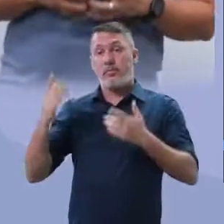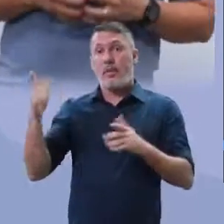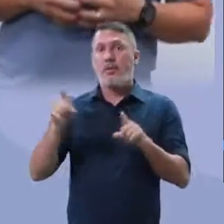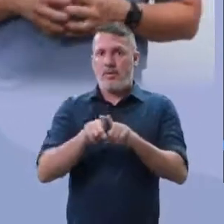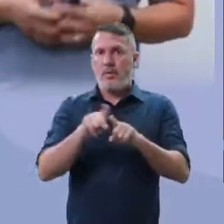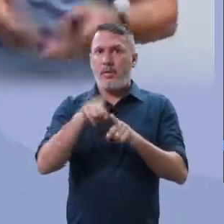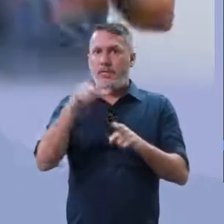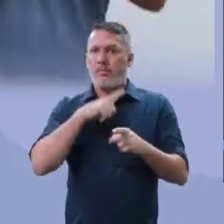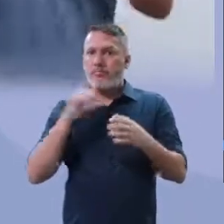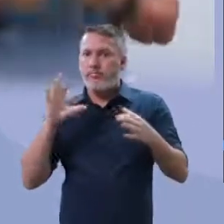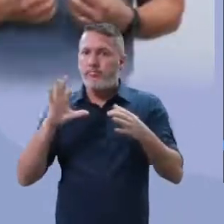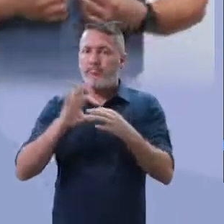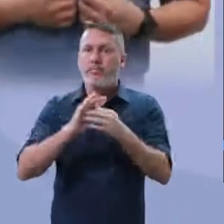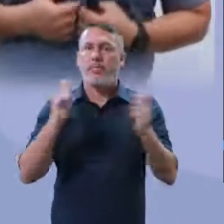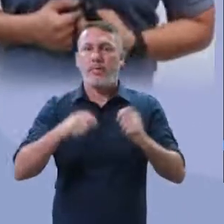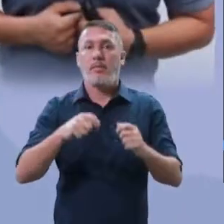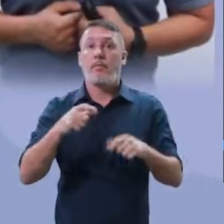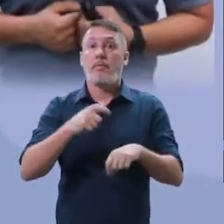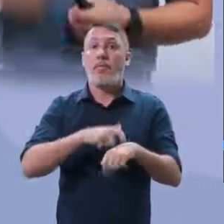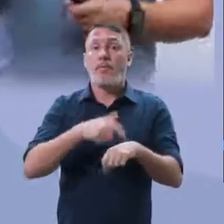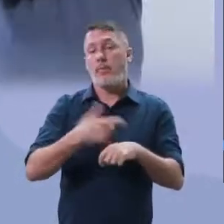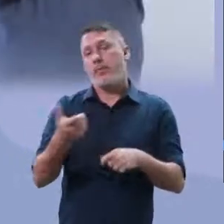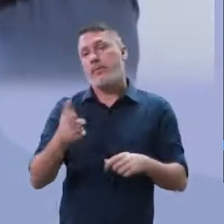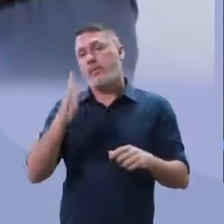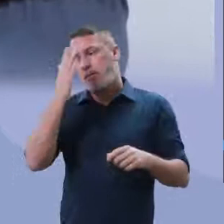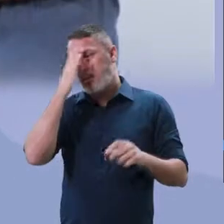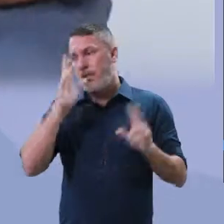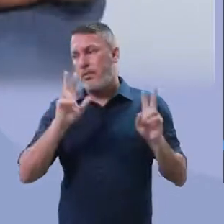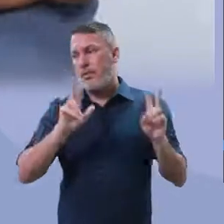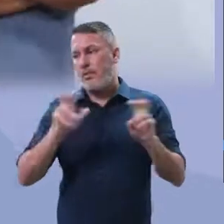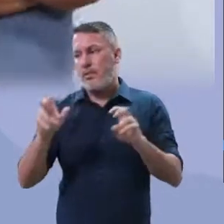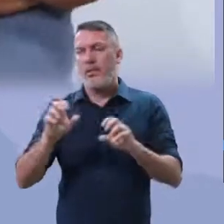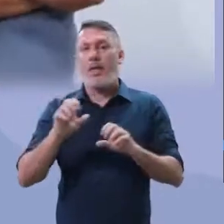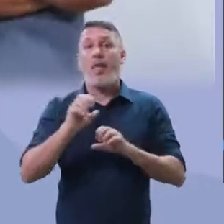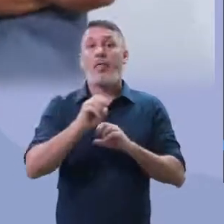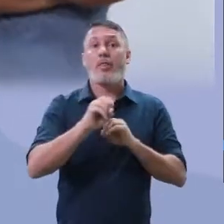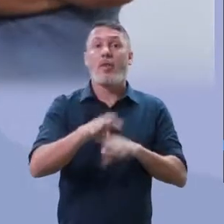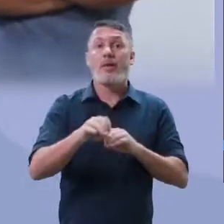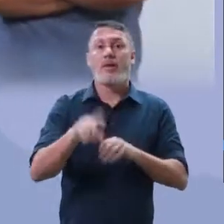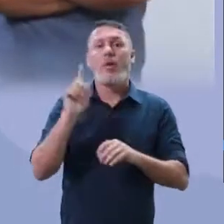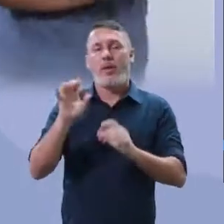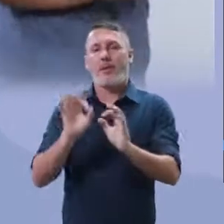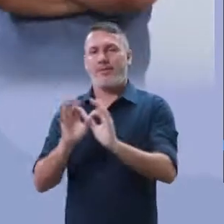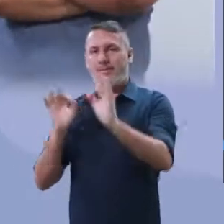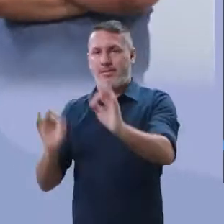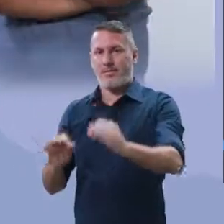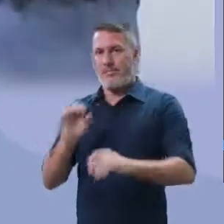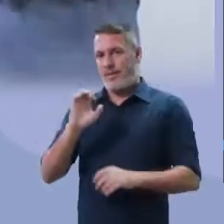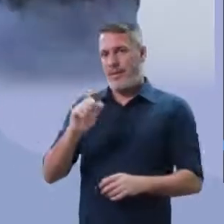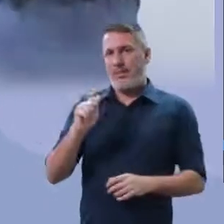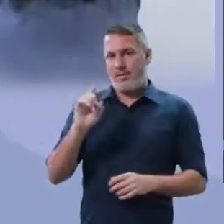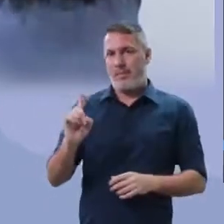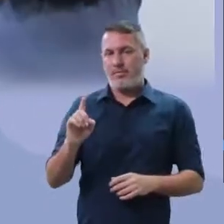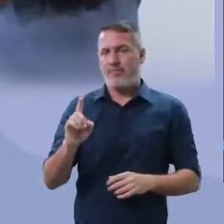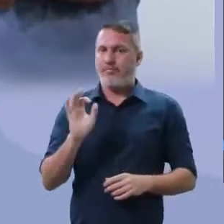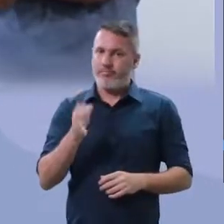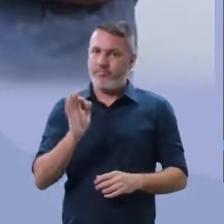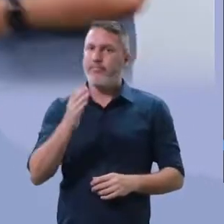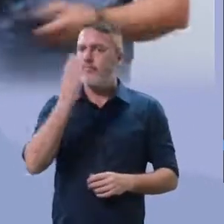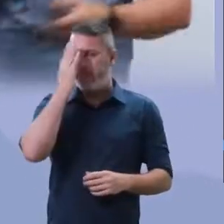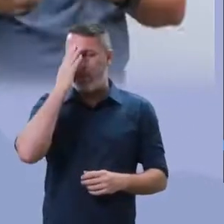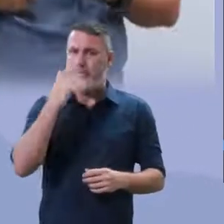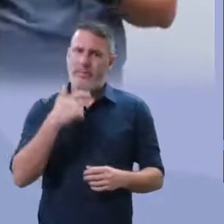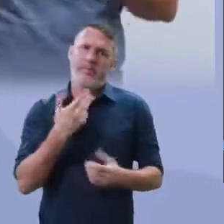encaixa muito com vocês neste momento? Educação à distância, amada EAD, ninguém melhor